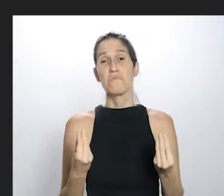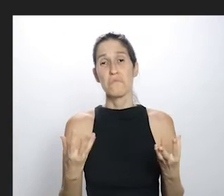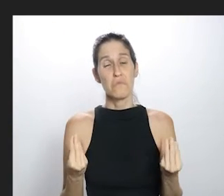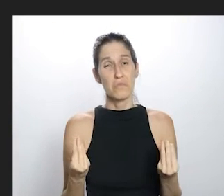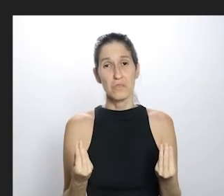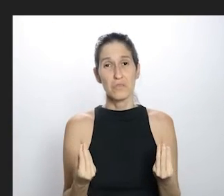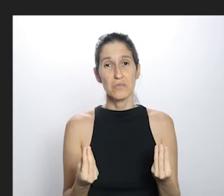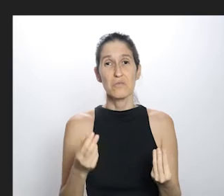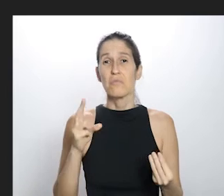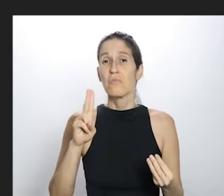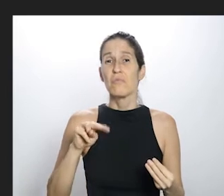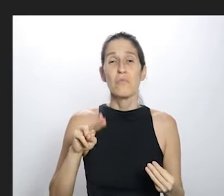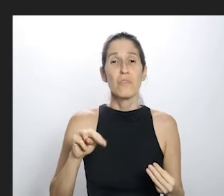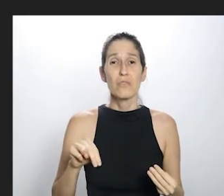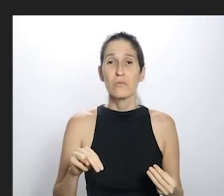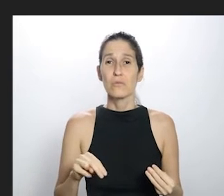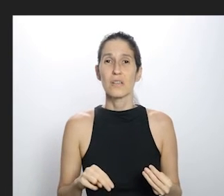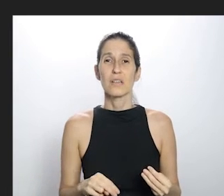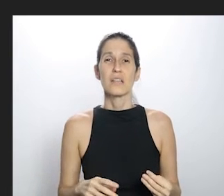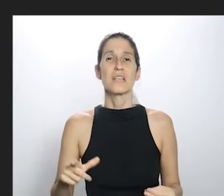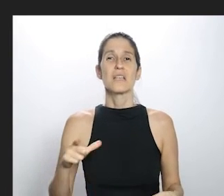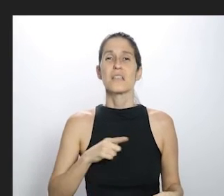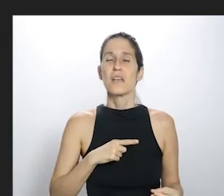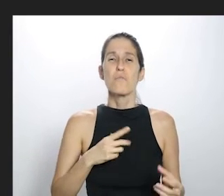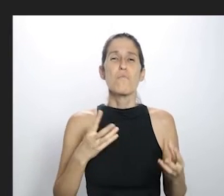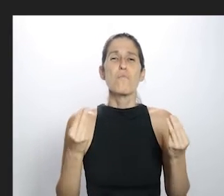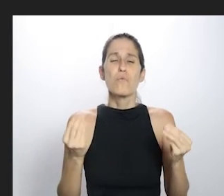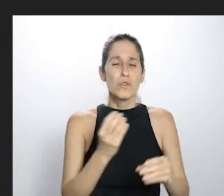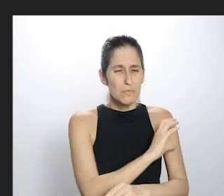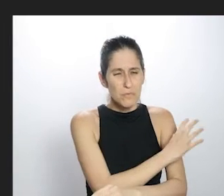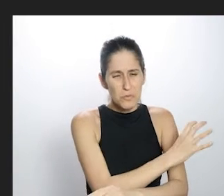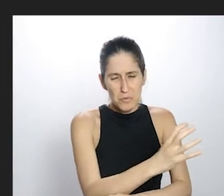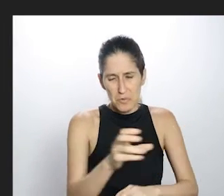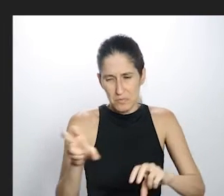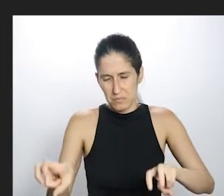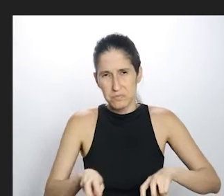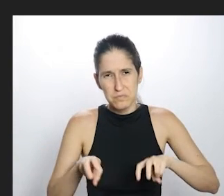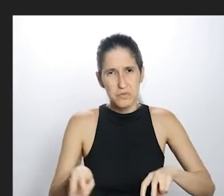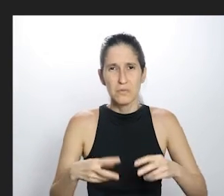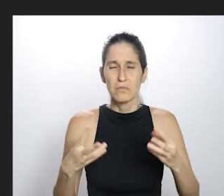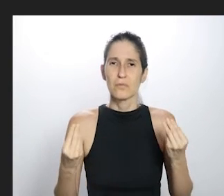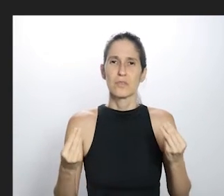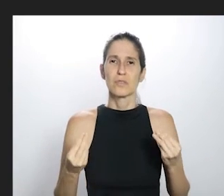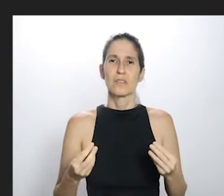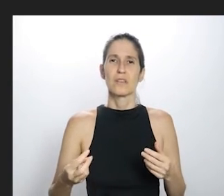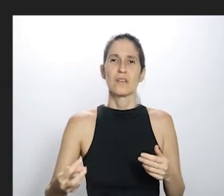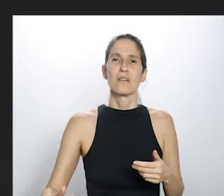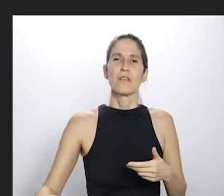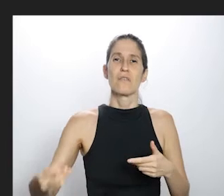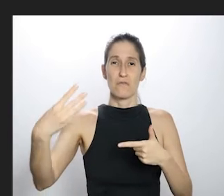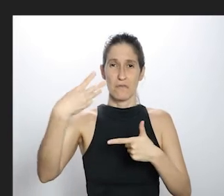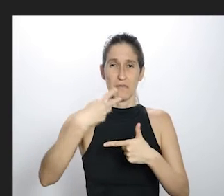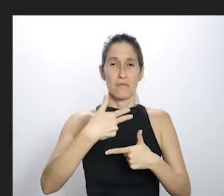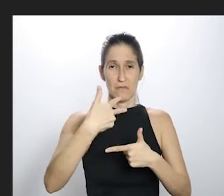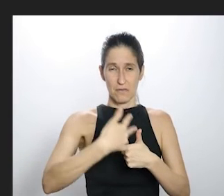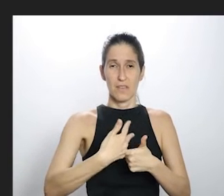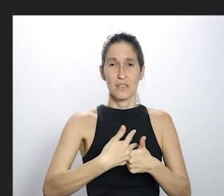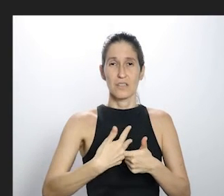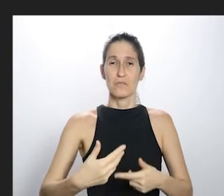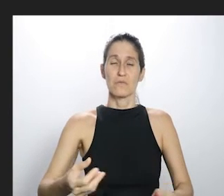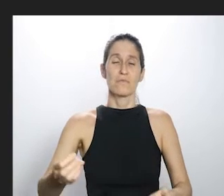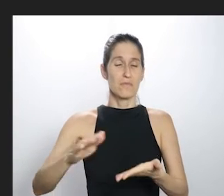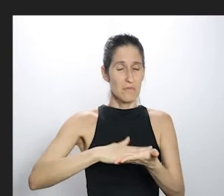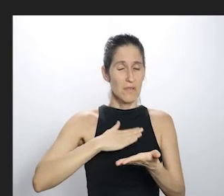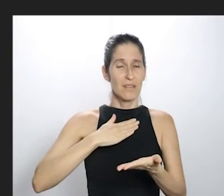período de chuva que eles já tiveram, e eles estão com uma colheita gigantesca, hoje eu recebi, eu recebo muito vídeo deles pelo WhatsApp,